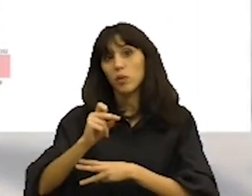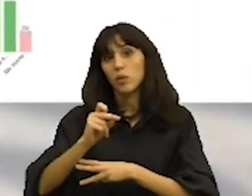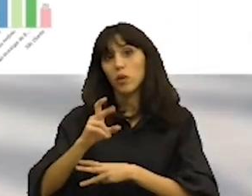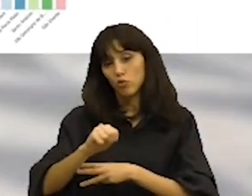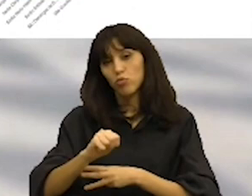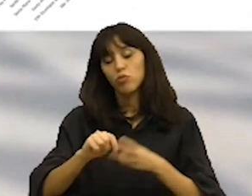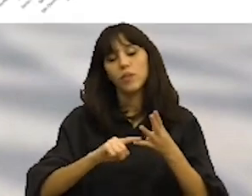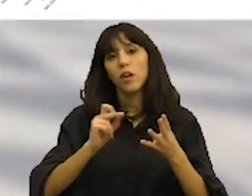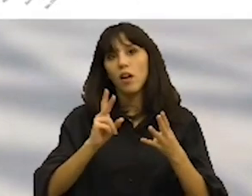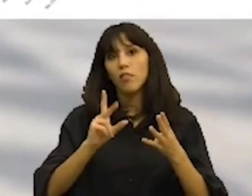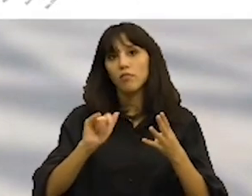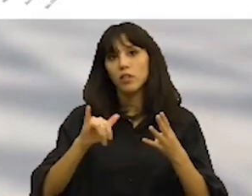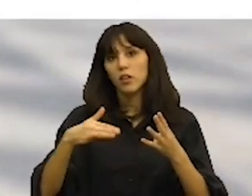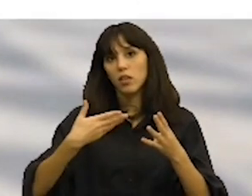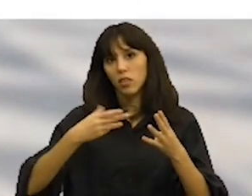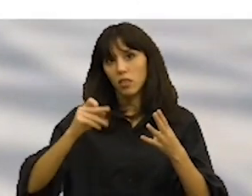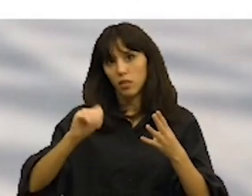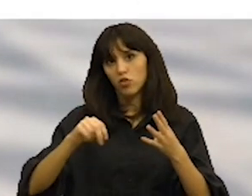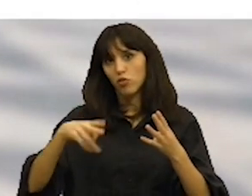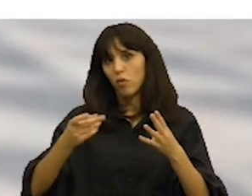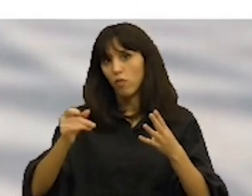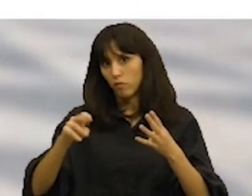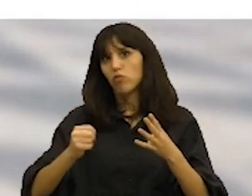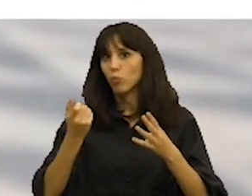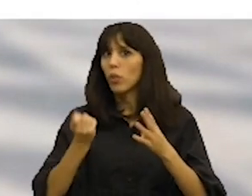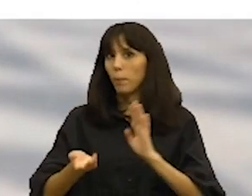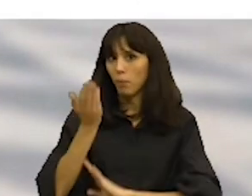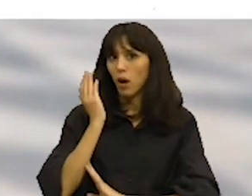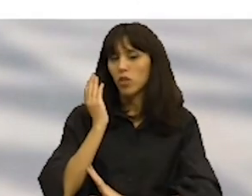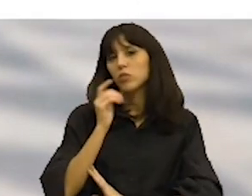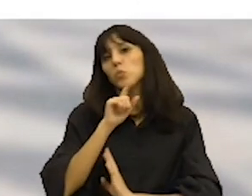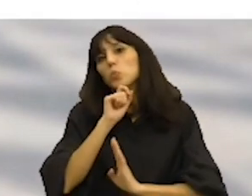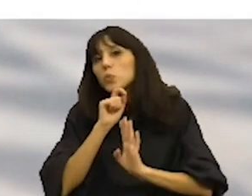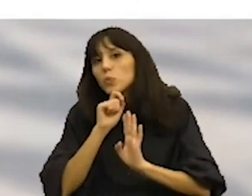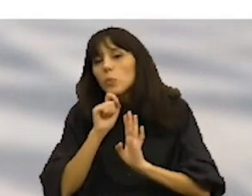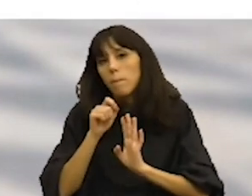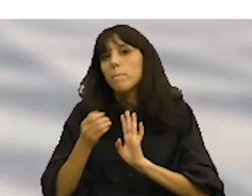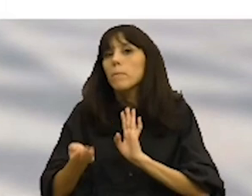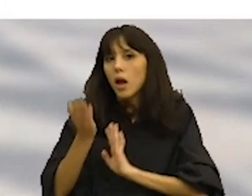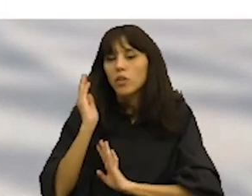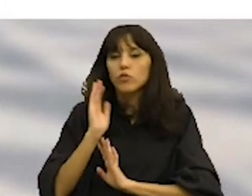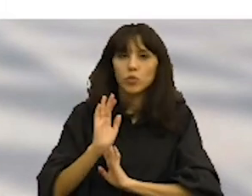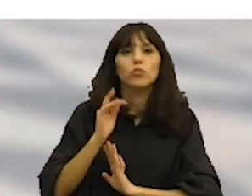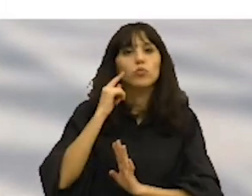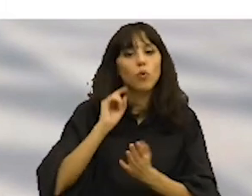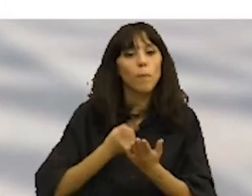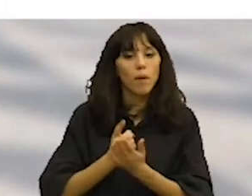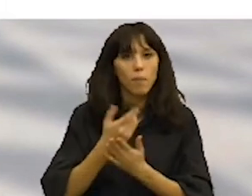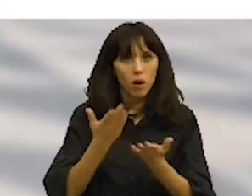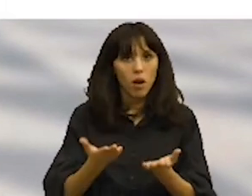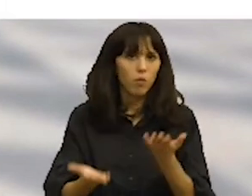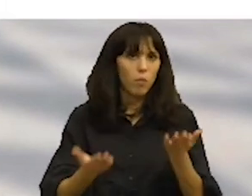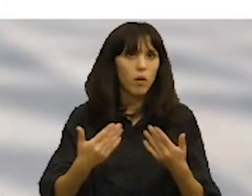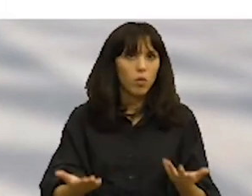bocadinho de mais. Quer dizer que existe um potencial maior. Atualmente, o mapa, tendo em conta daquilo que é a oferta atual,